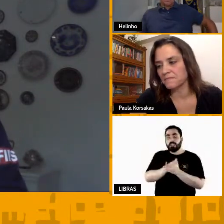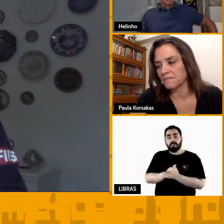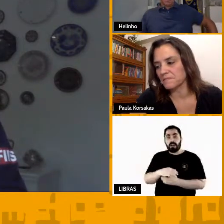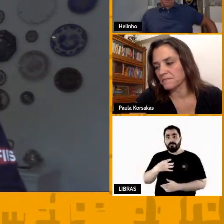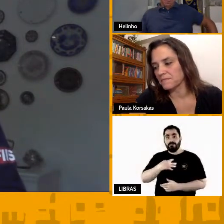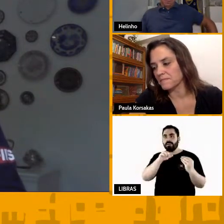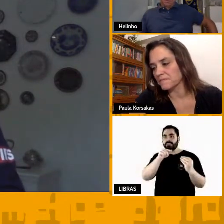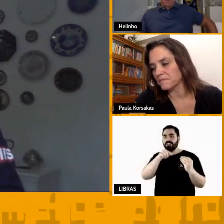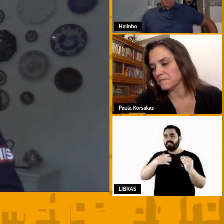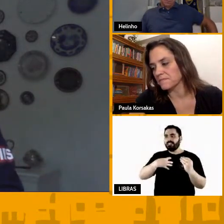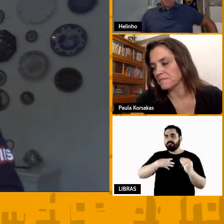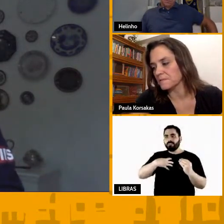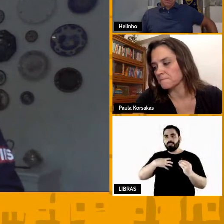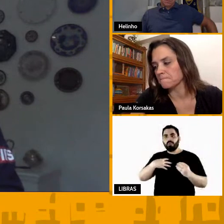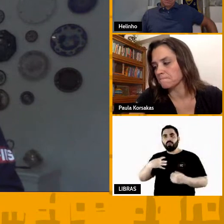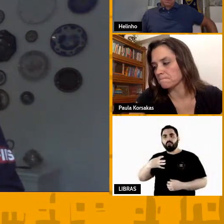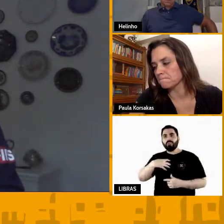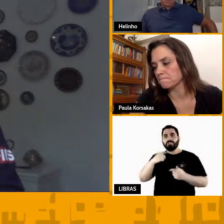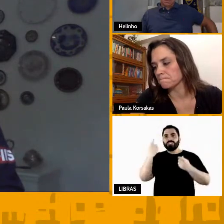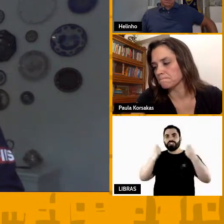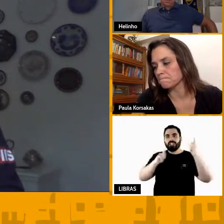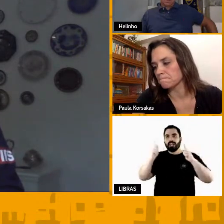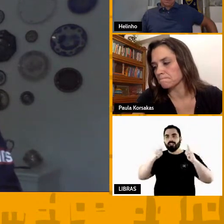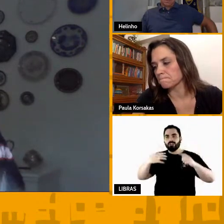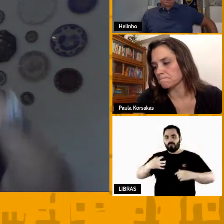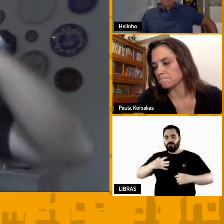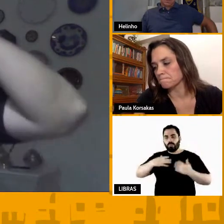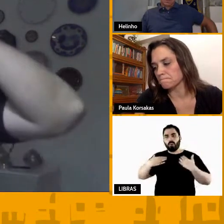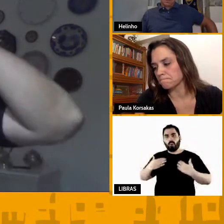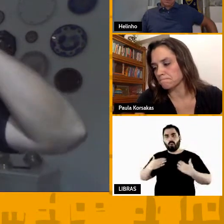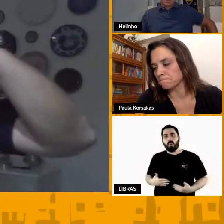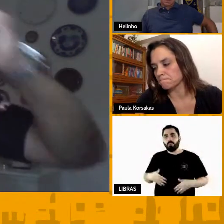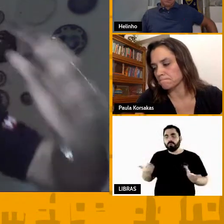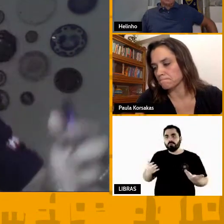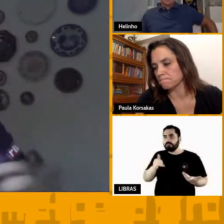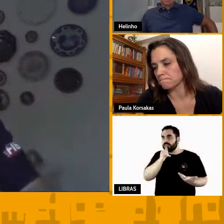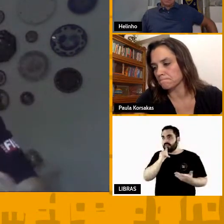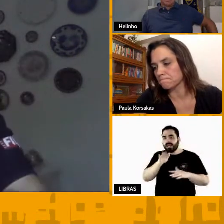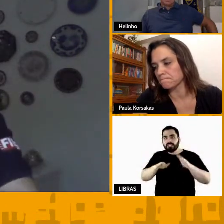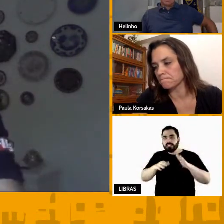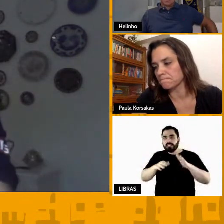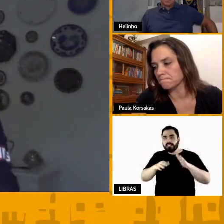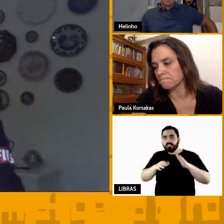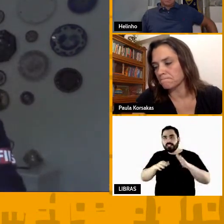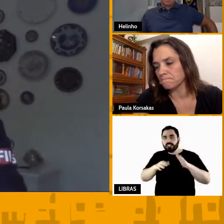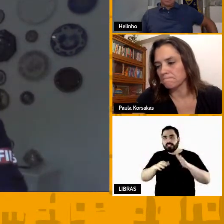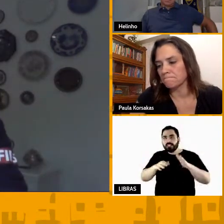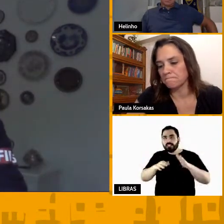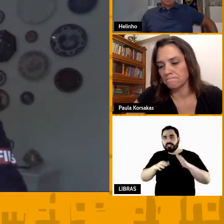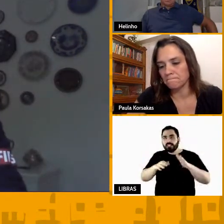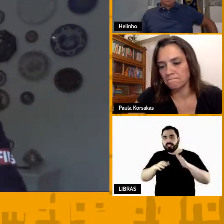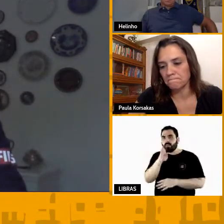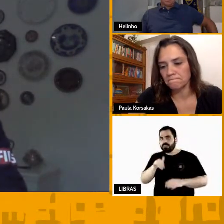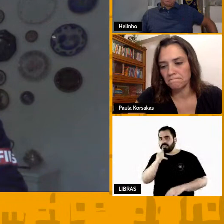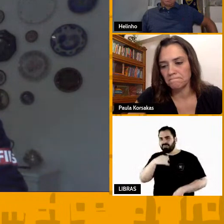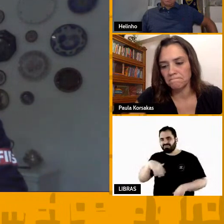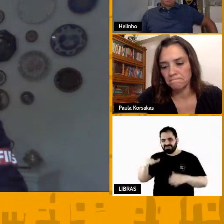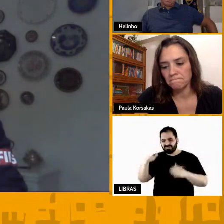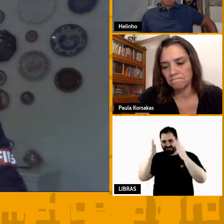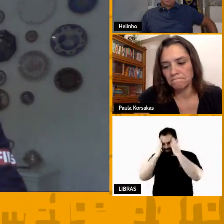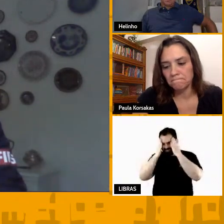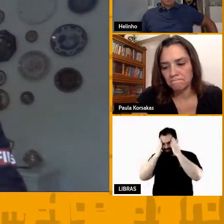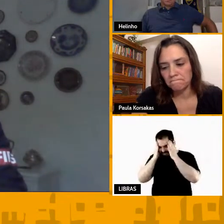quadra, para, às vezes, não fala nada, mas a reação de você colocar a mão na cabeça ou fazer uma reação negativa,